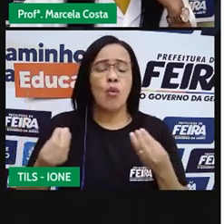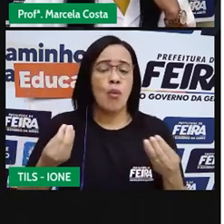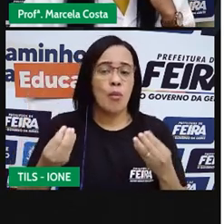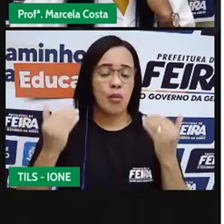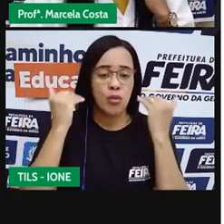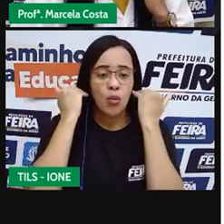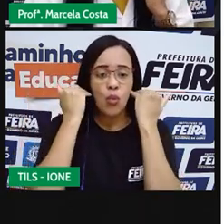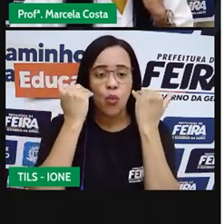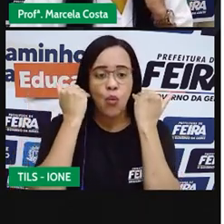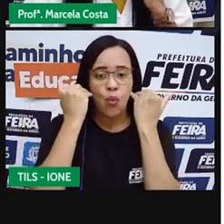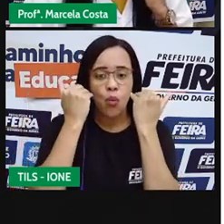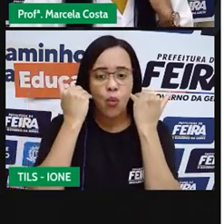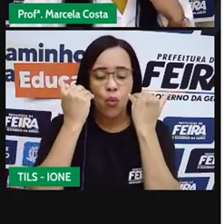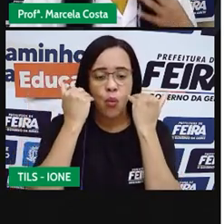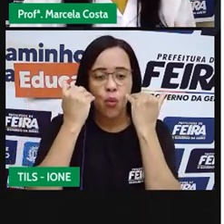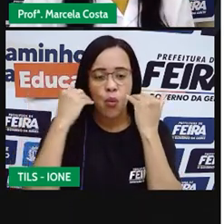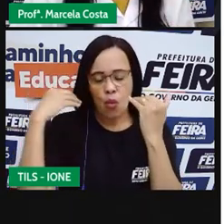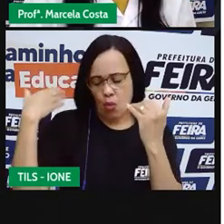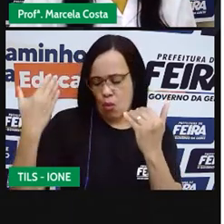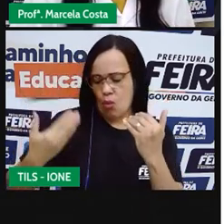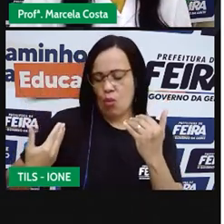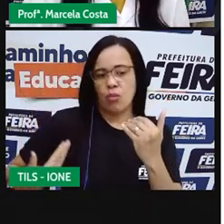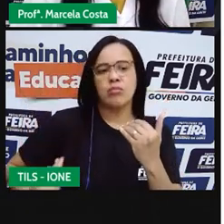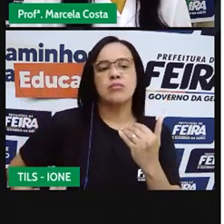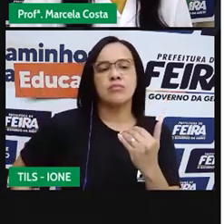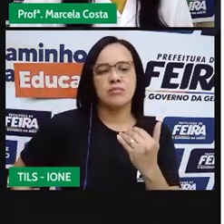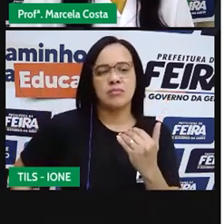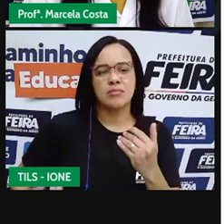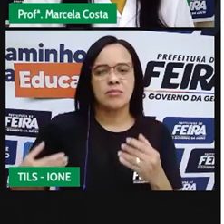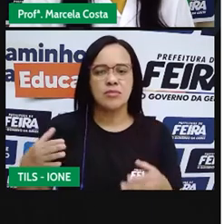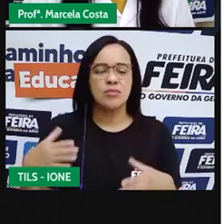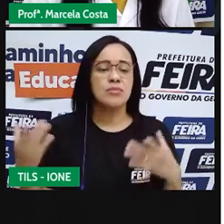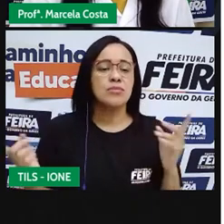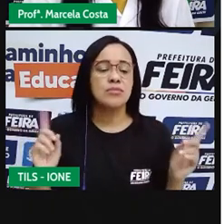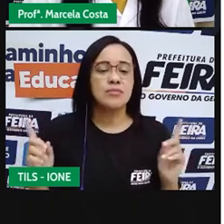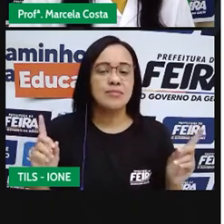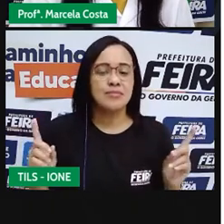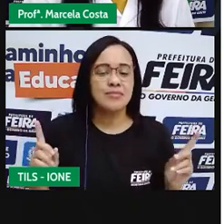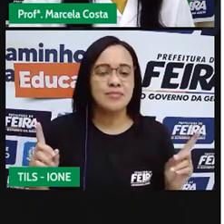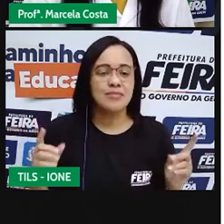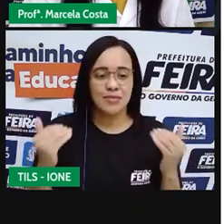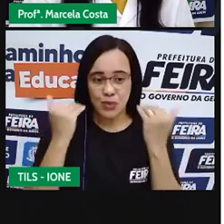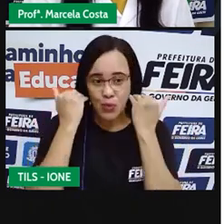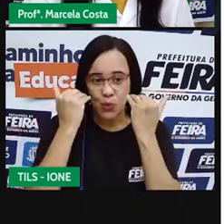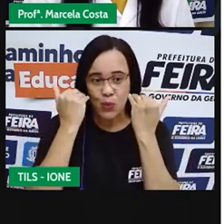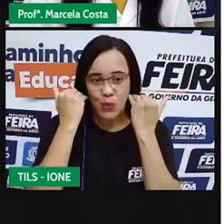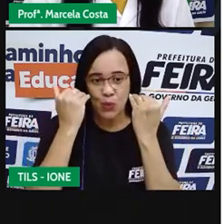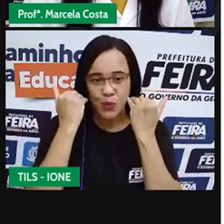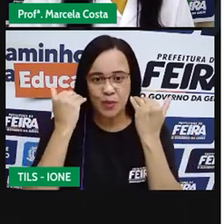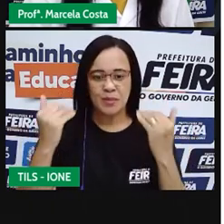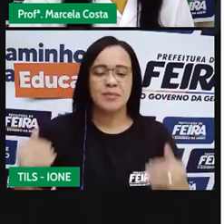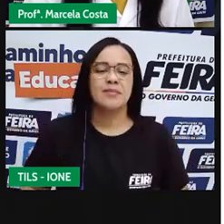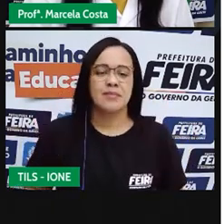cabelo curto ou é um cabelo comprido? É um cabelo curto?